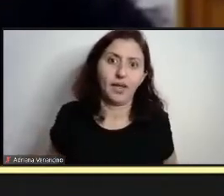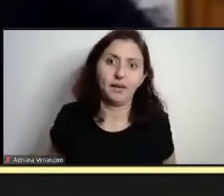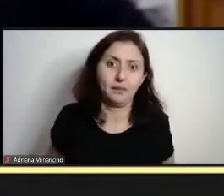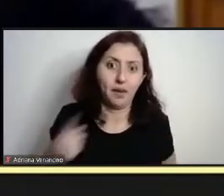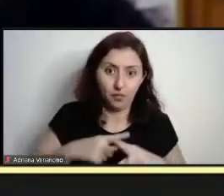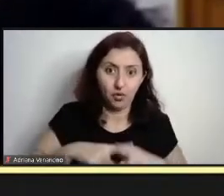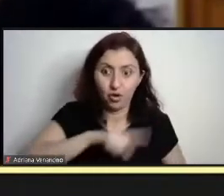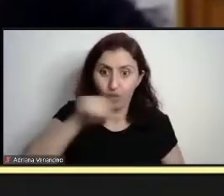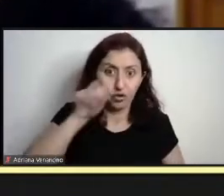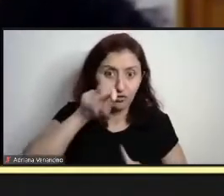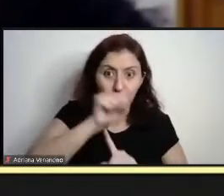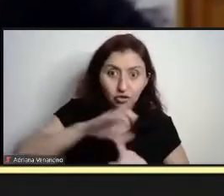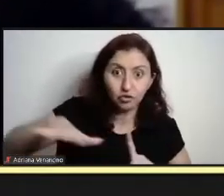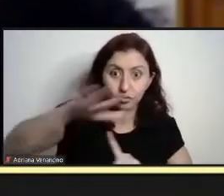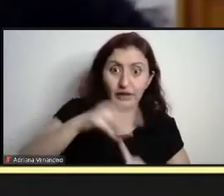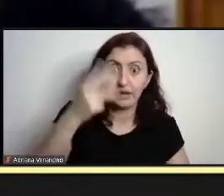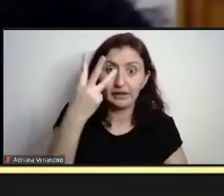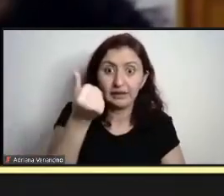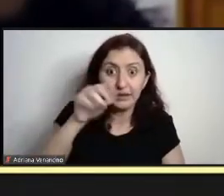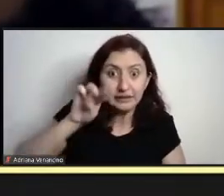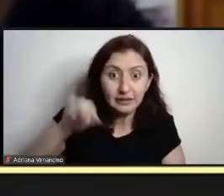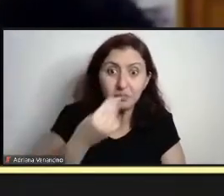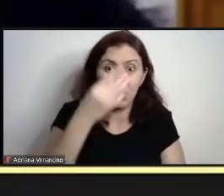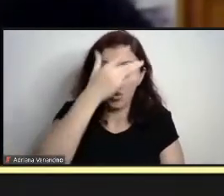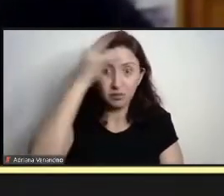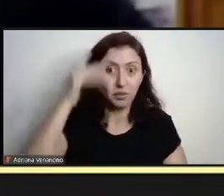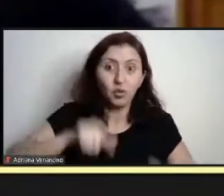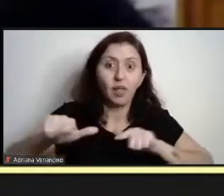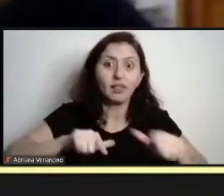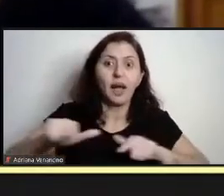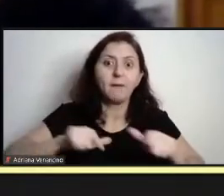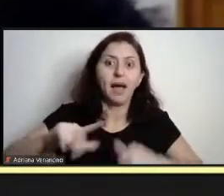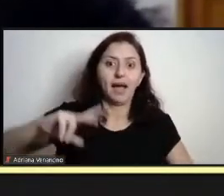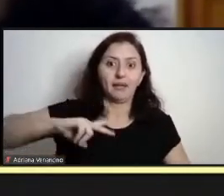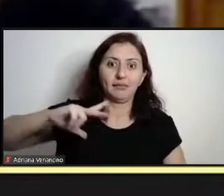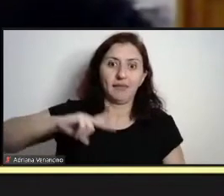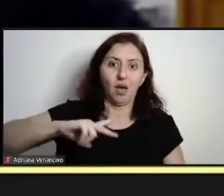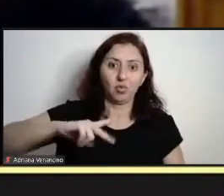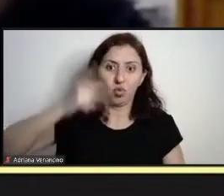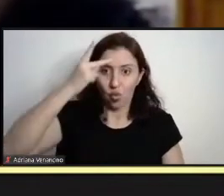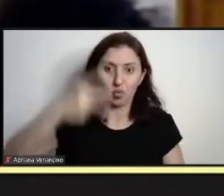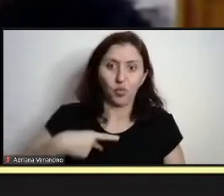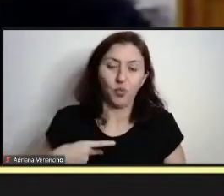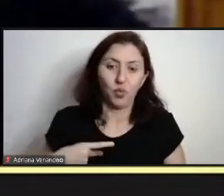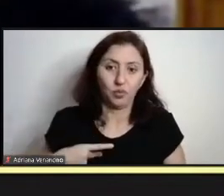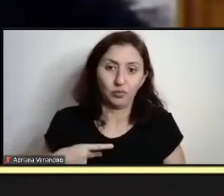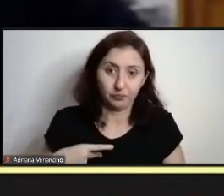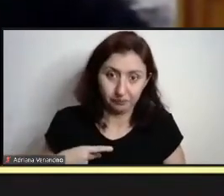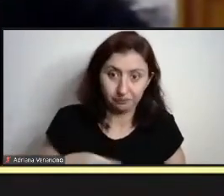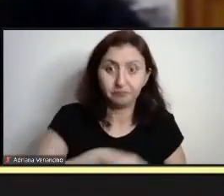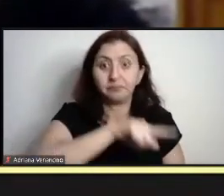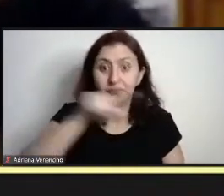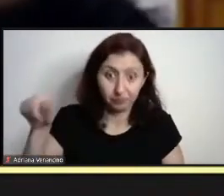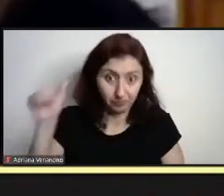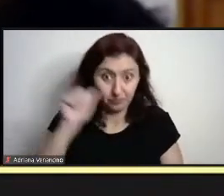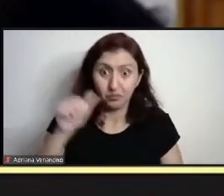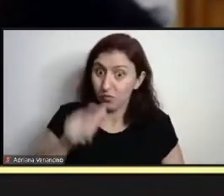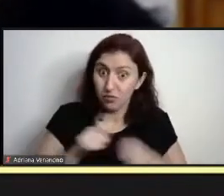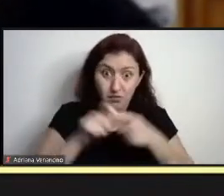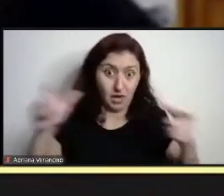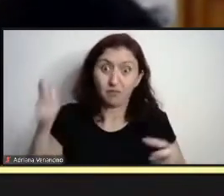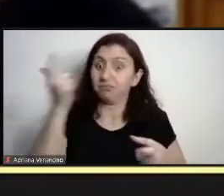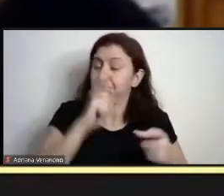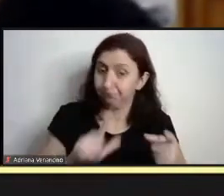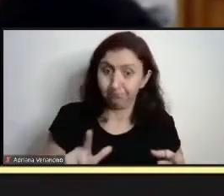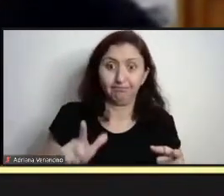pessoas que tomam informalidade no trabalho por conta própria. Boa parte delas se viram do dia para a noite, uma boa parte mulheres, inclusive, sem